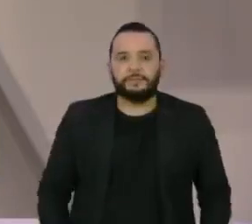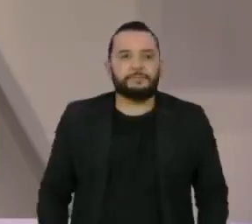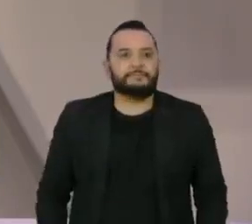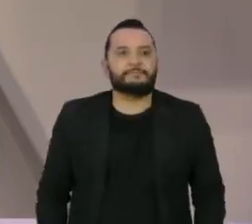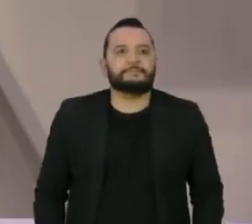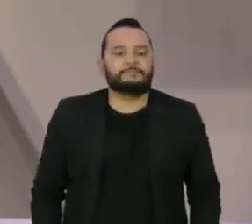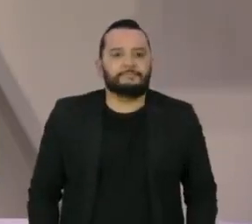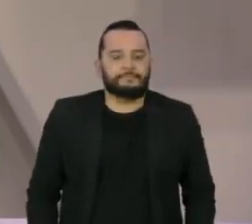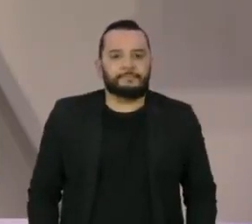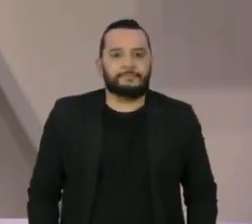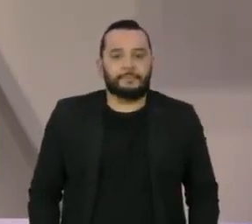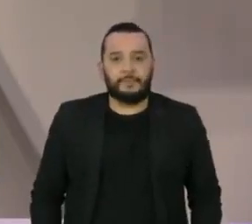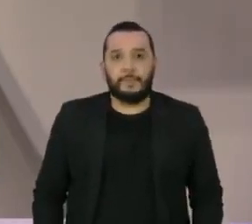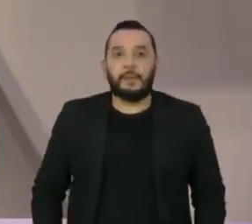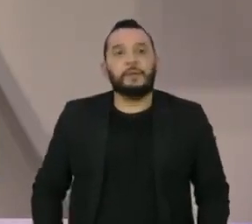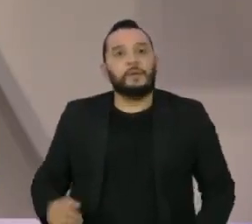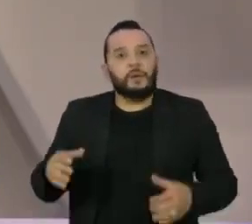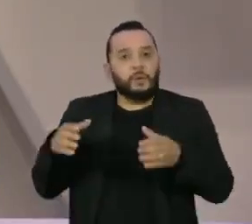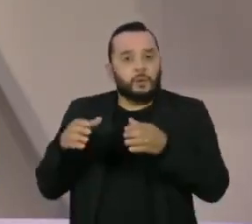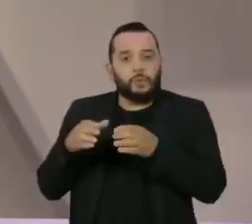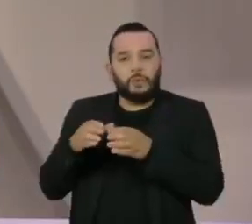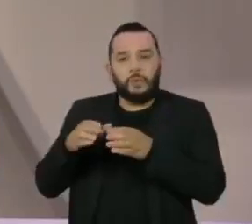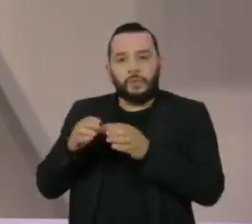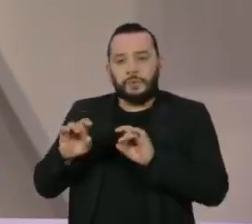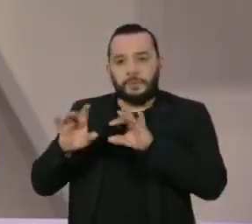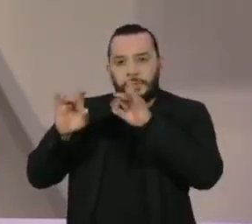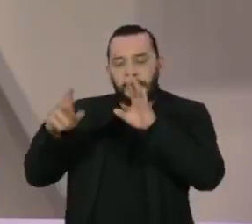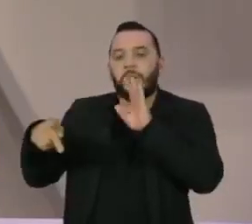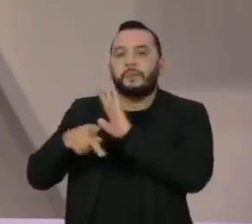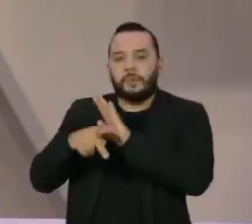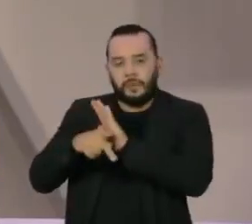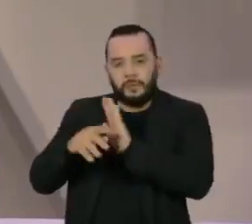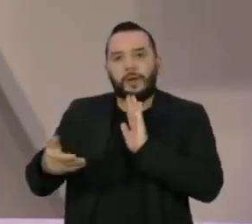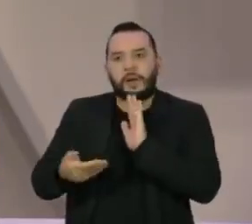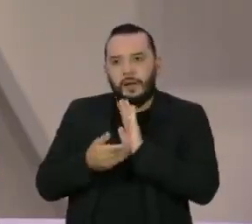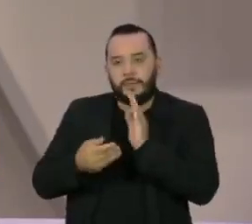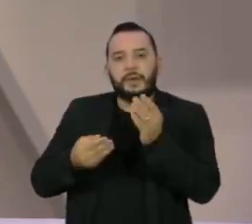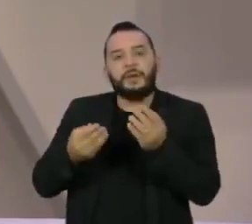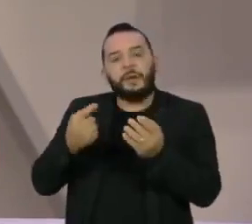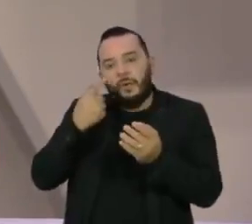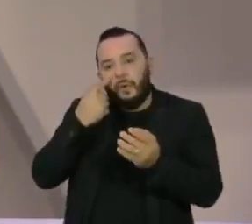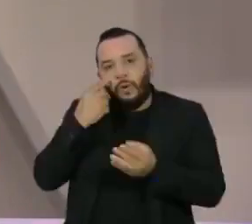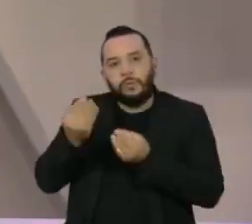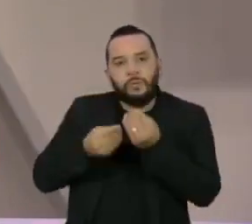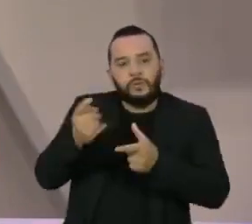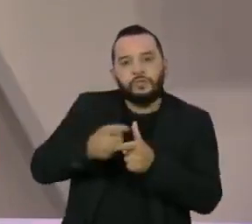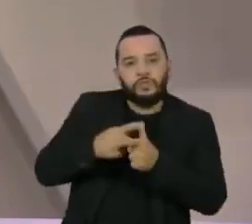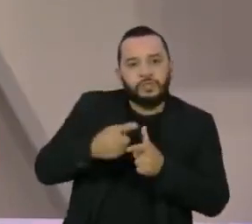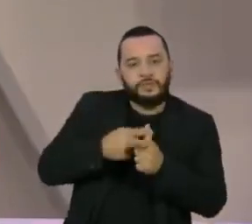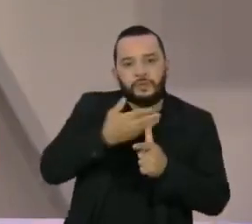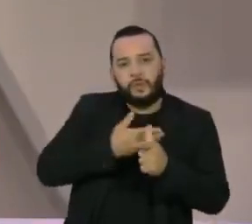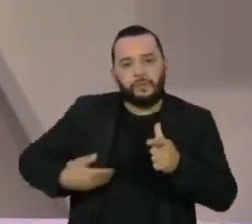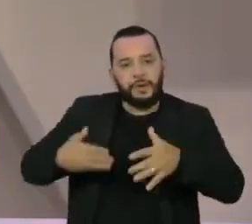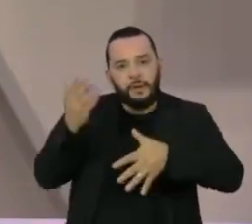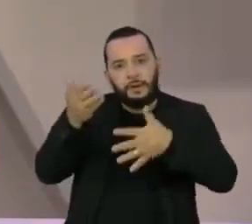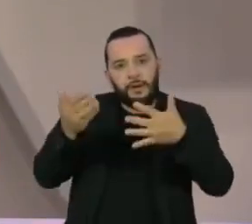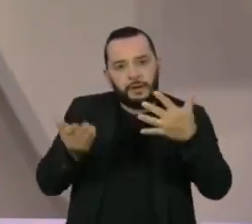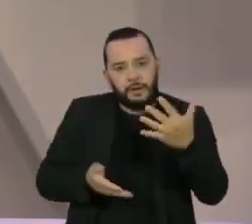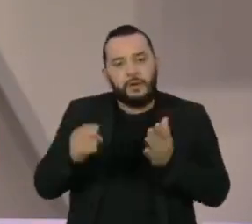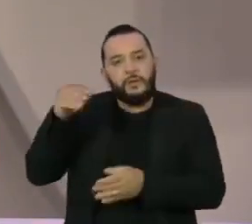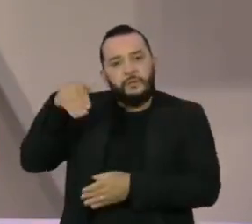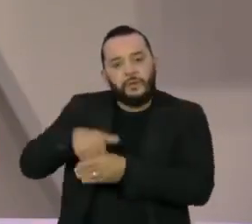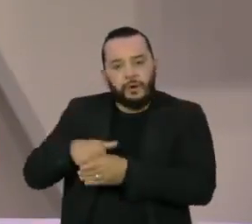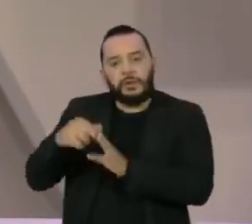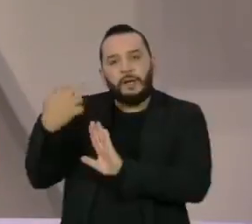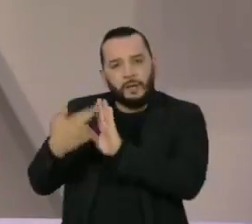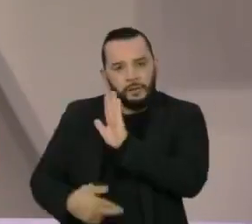A Comissão Especial da Câmara, que analisa a possibilidade de parcelamento dos precatórios da União, vota hoje o relatório sobre a